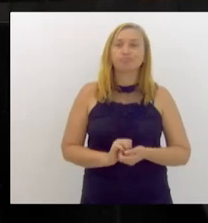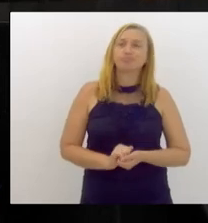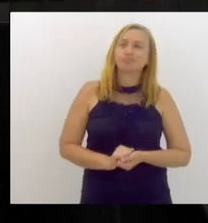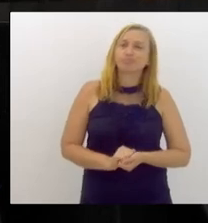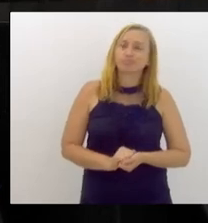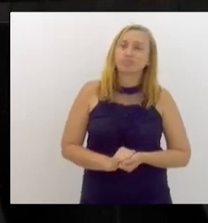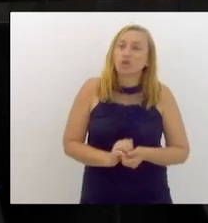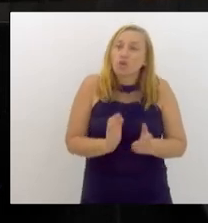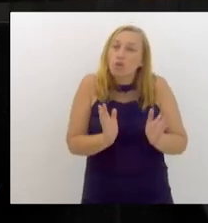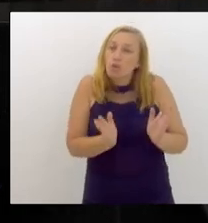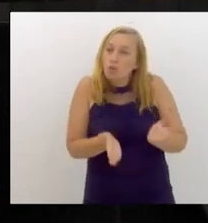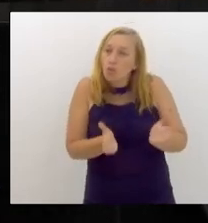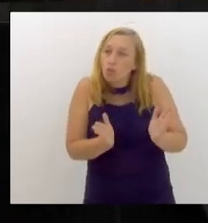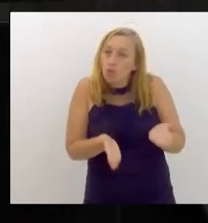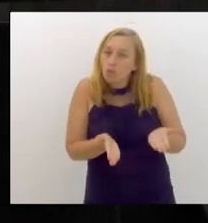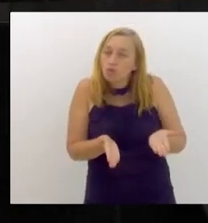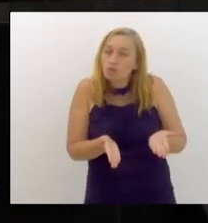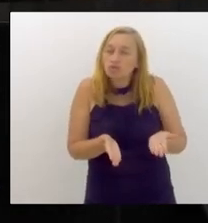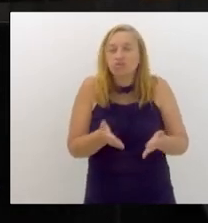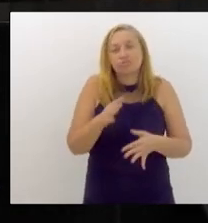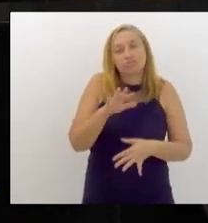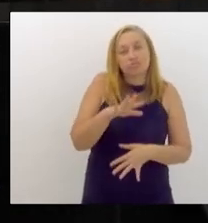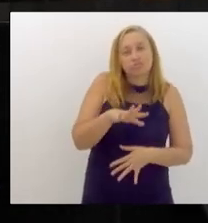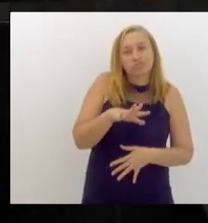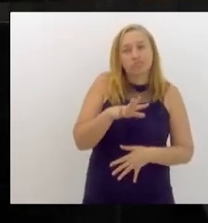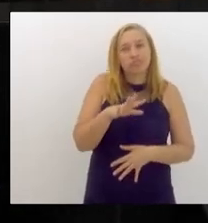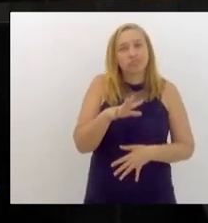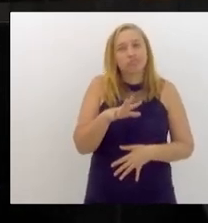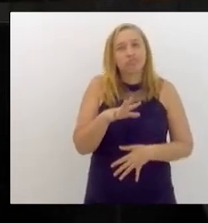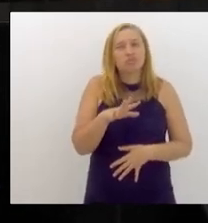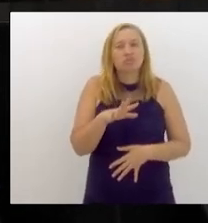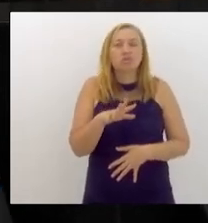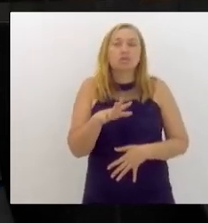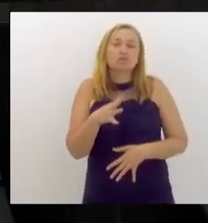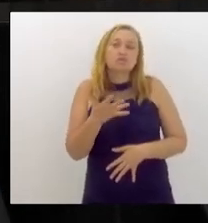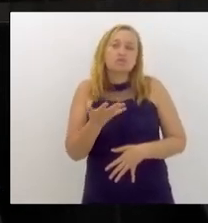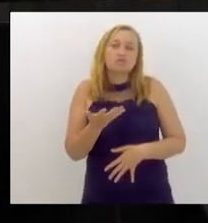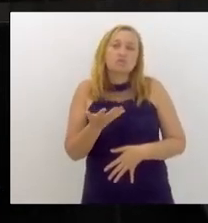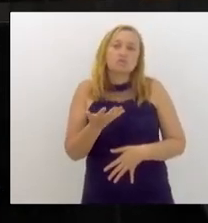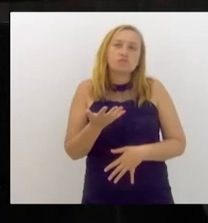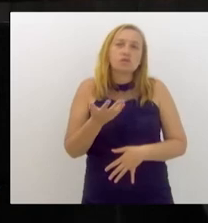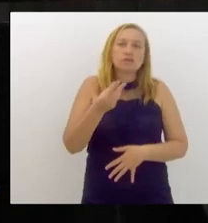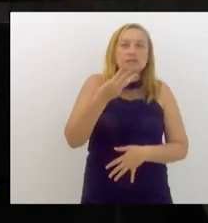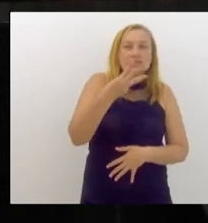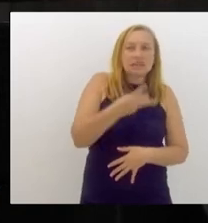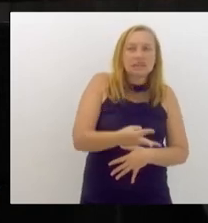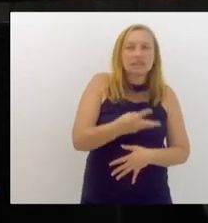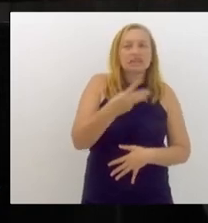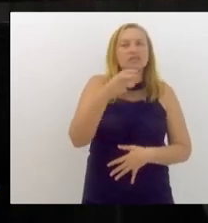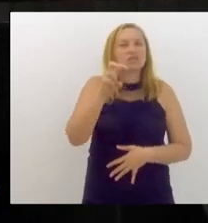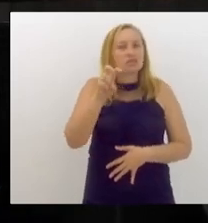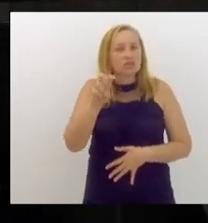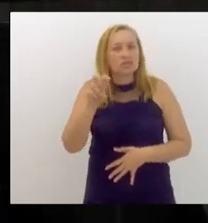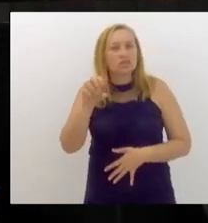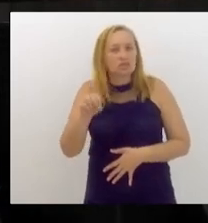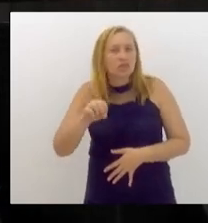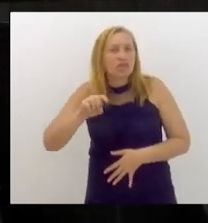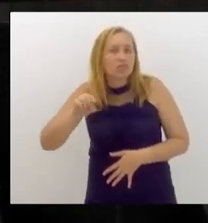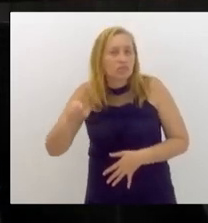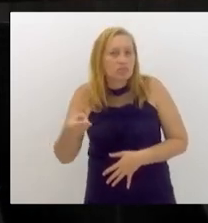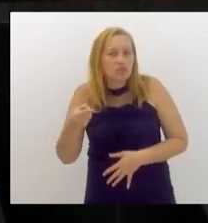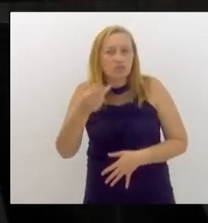hoje nós estamos aí, aproximadamente, em ordem de grandeza, com 350 mil